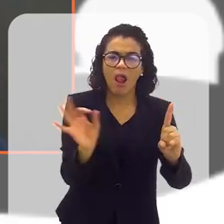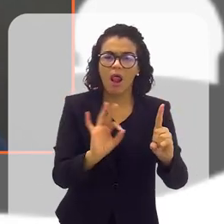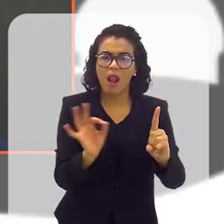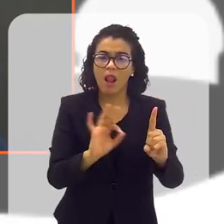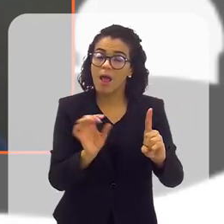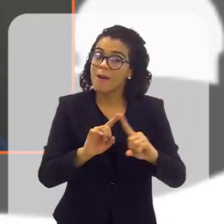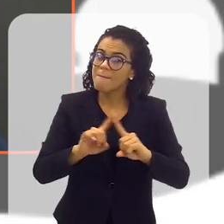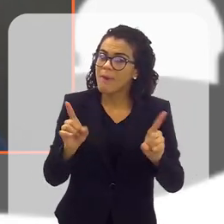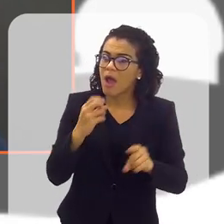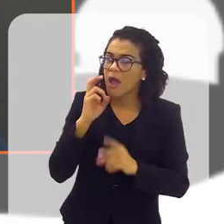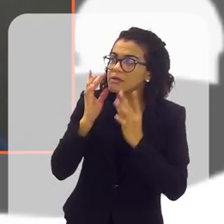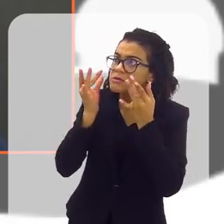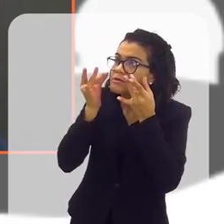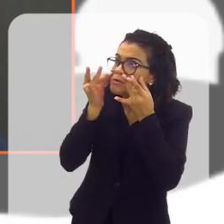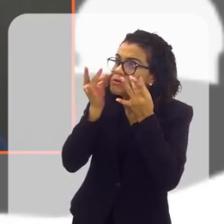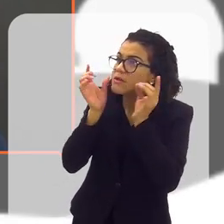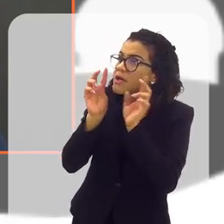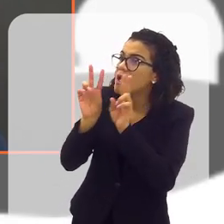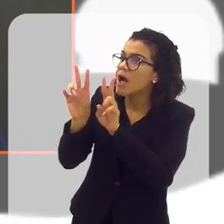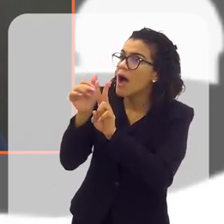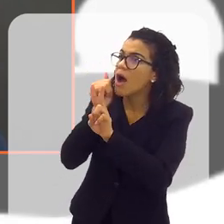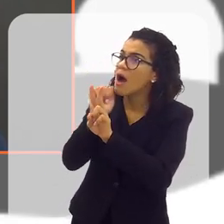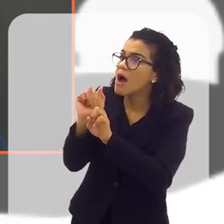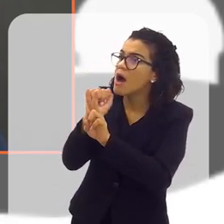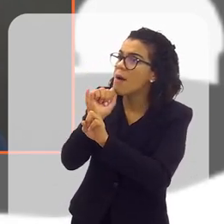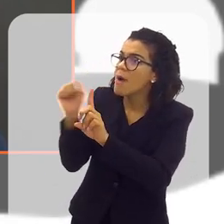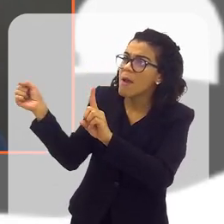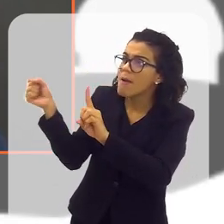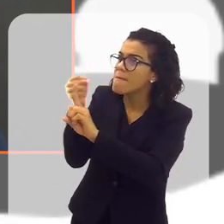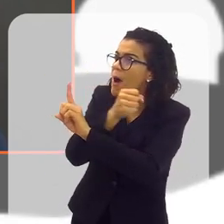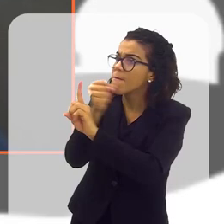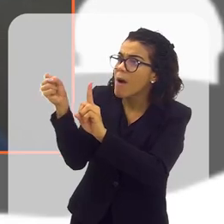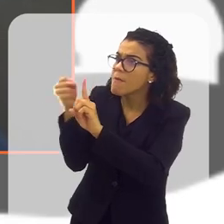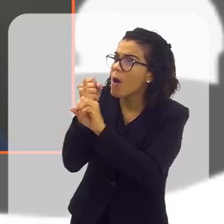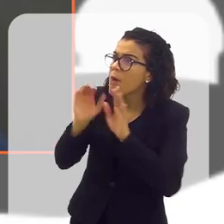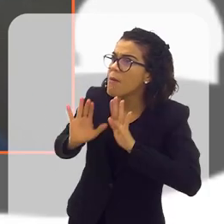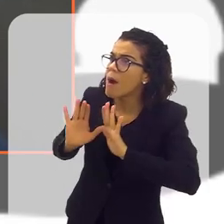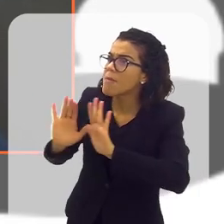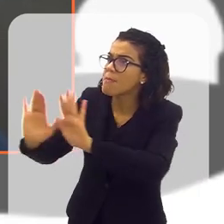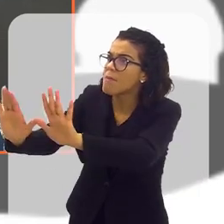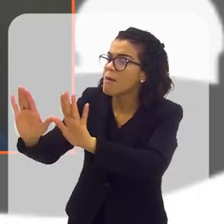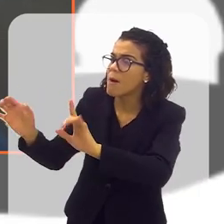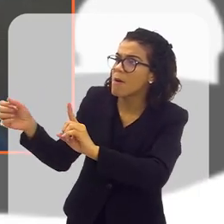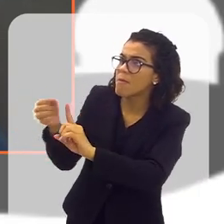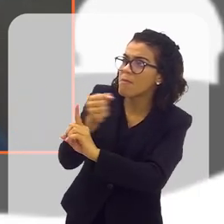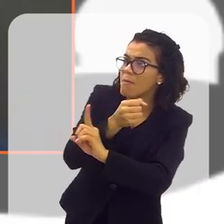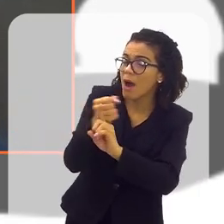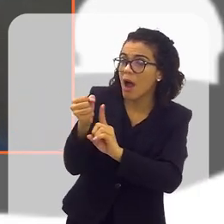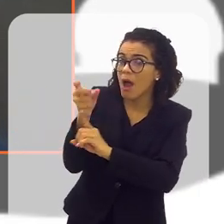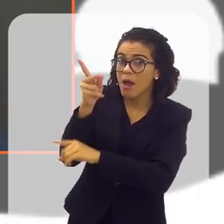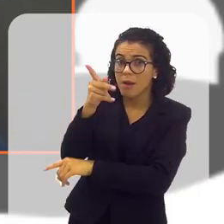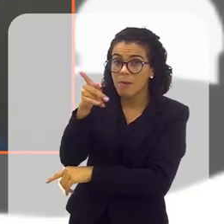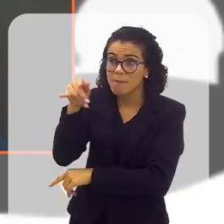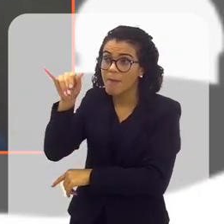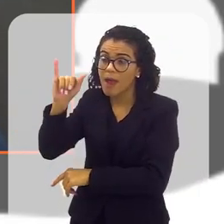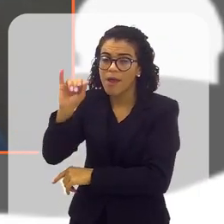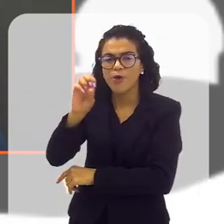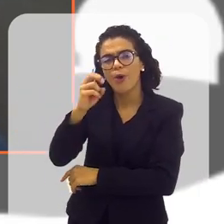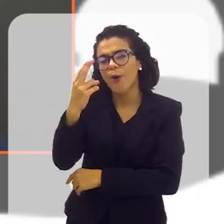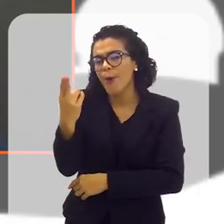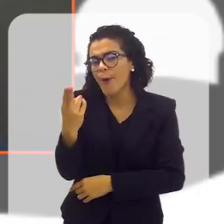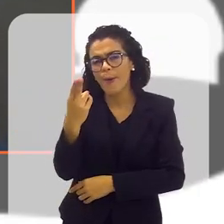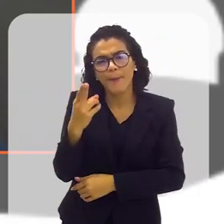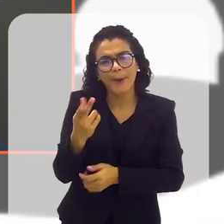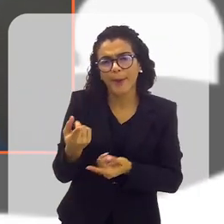empurrão, mas vê a sua mãe sendo agredida, ainda que seja pelo seu